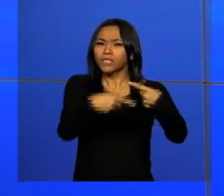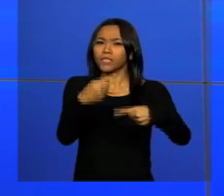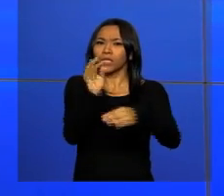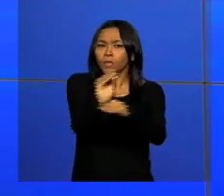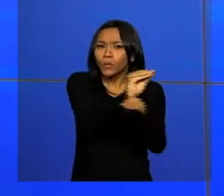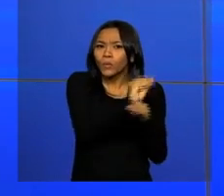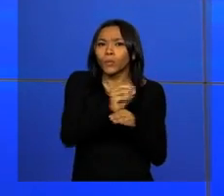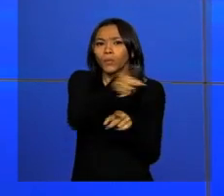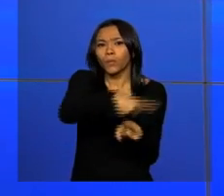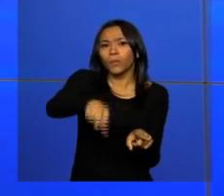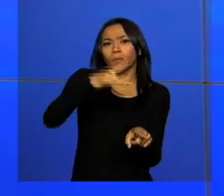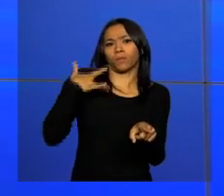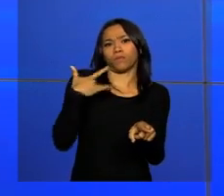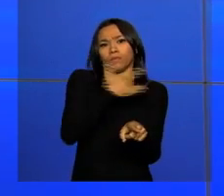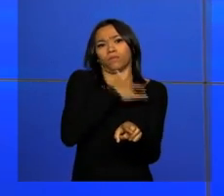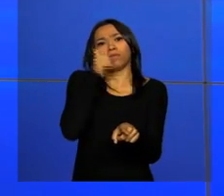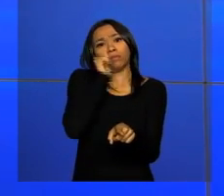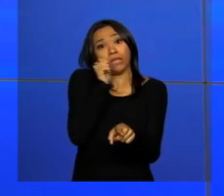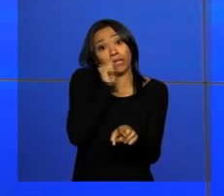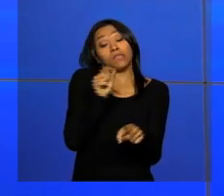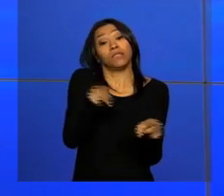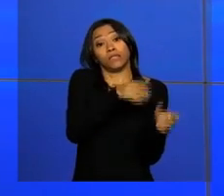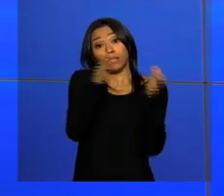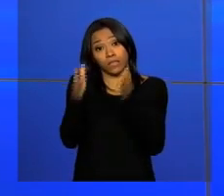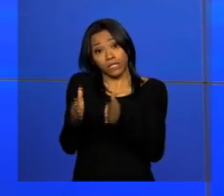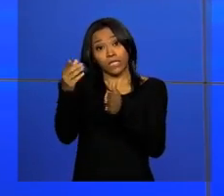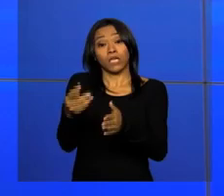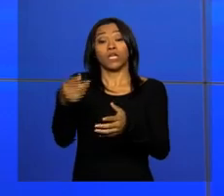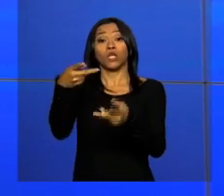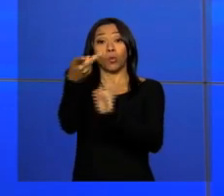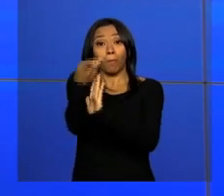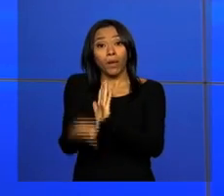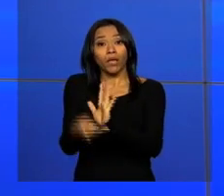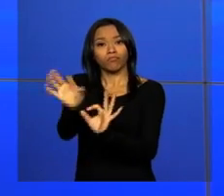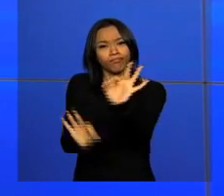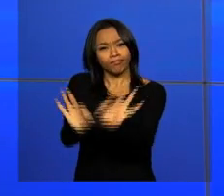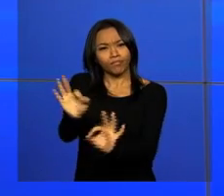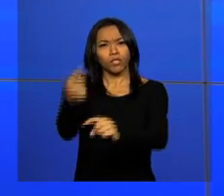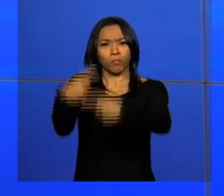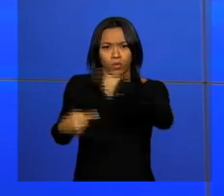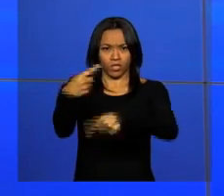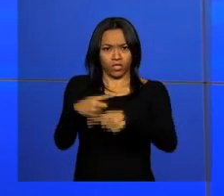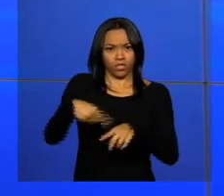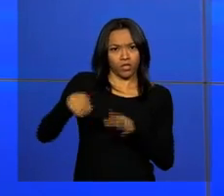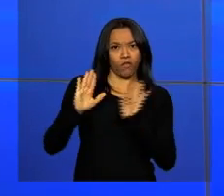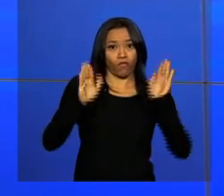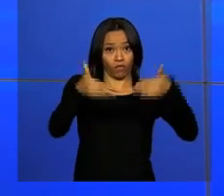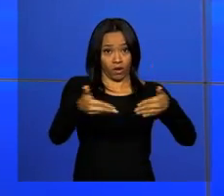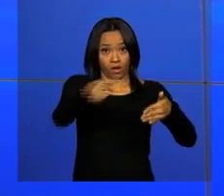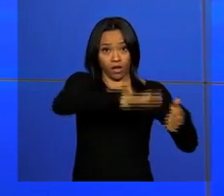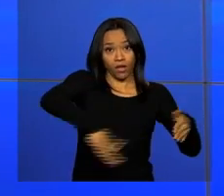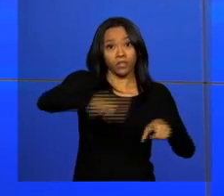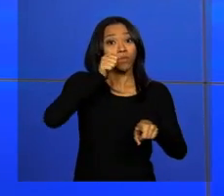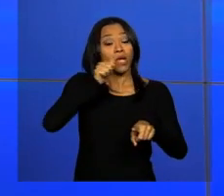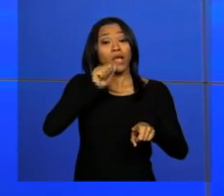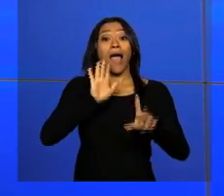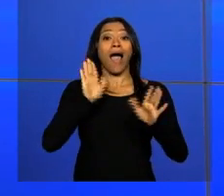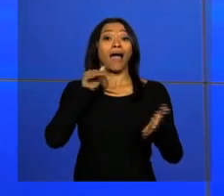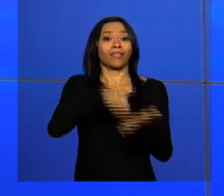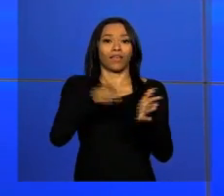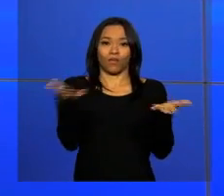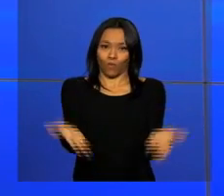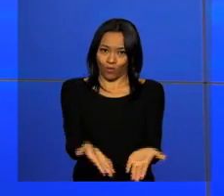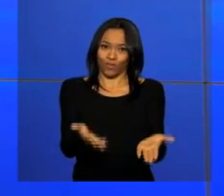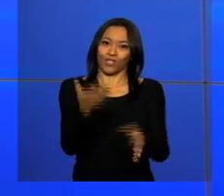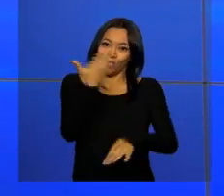Integral à Saúde da Mulher e do Plano Nacional de Políticas para as Mulheres. A capacitação acontece até hoje aqui em